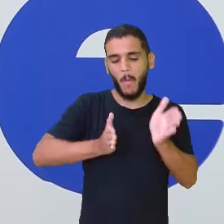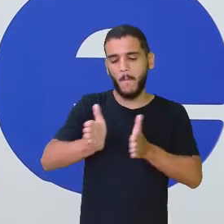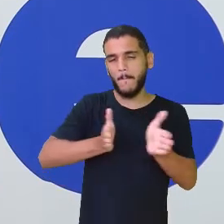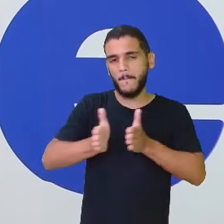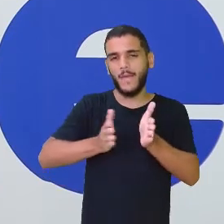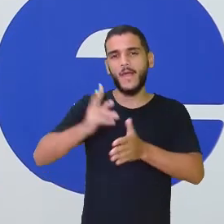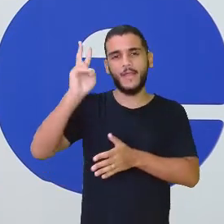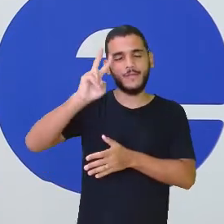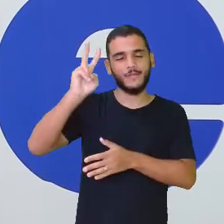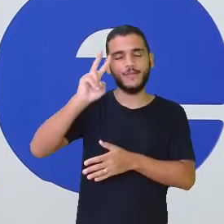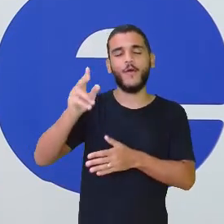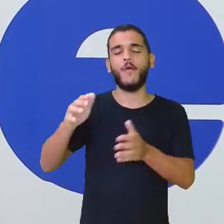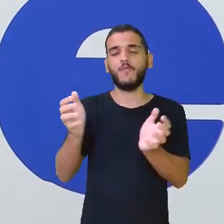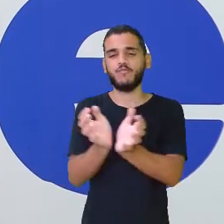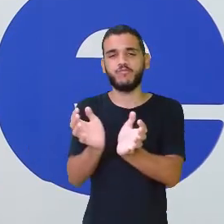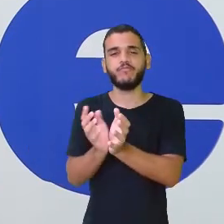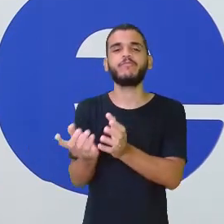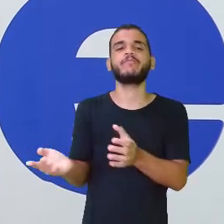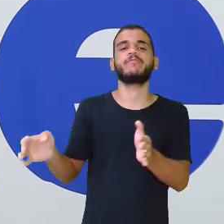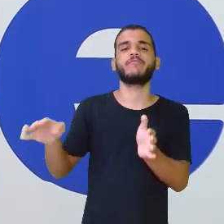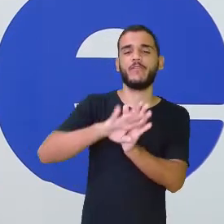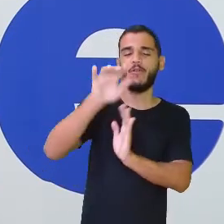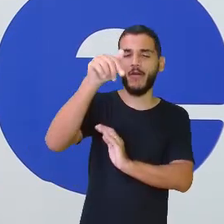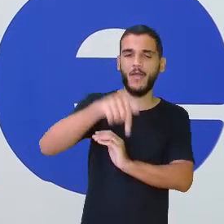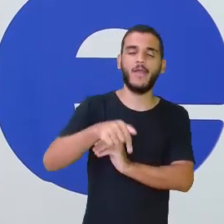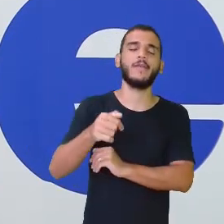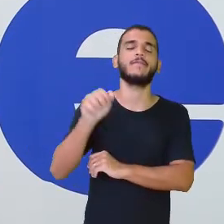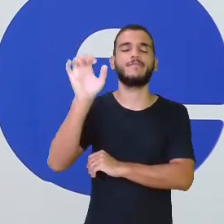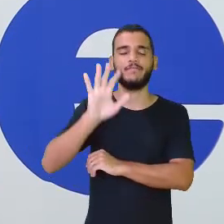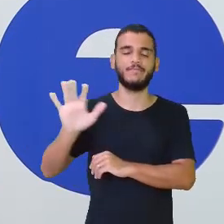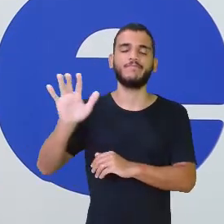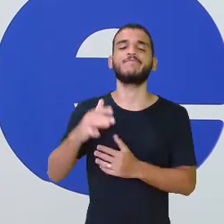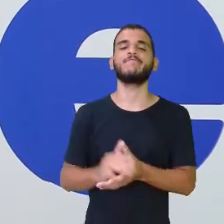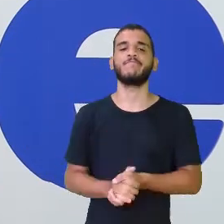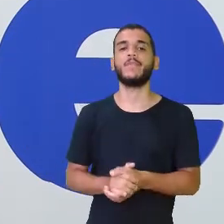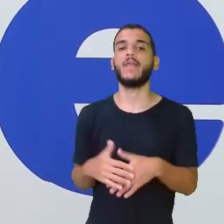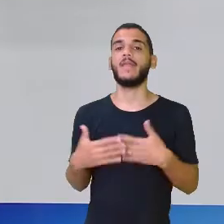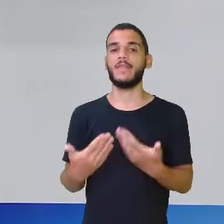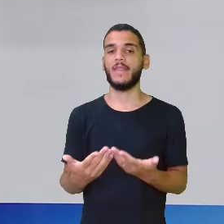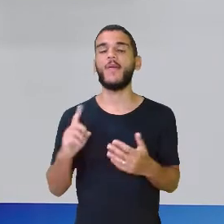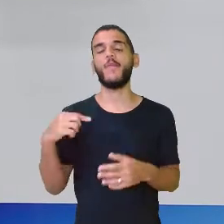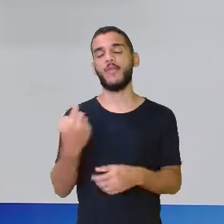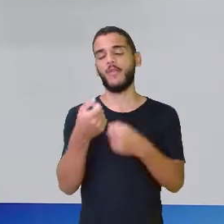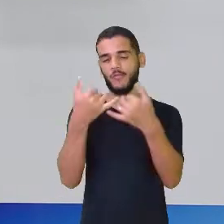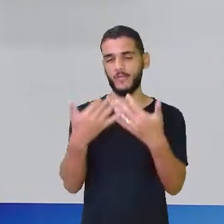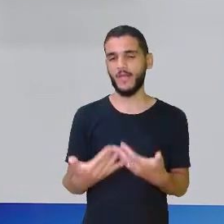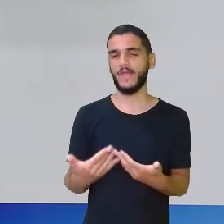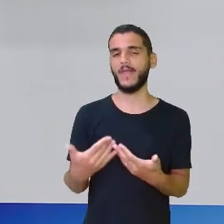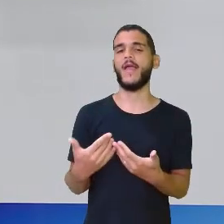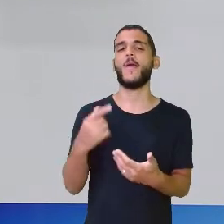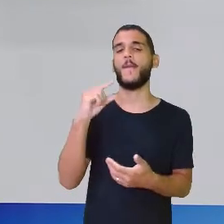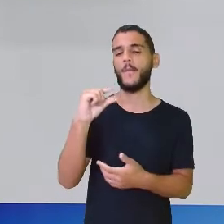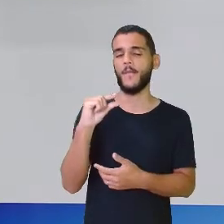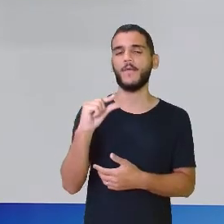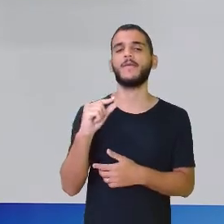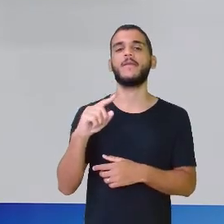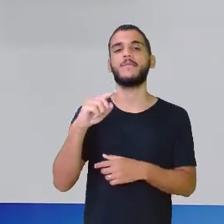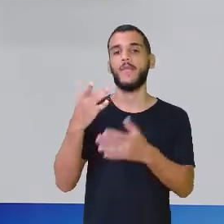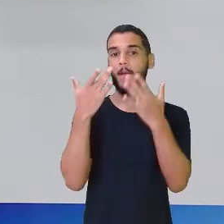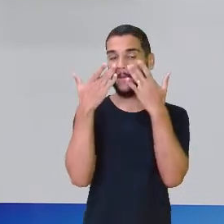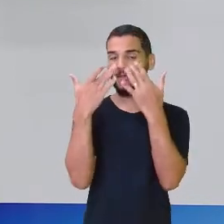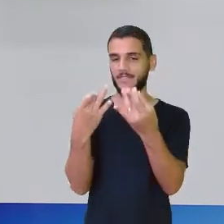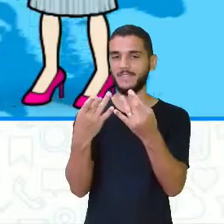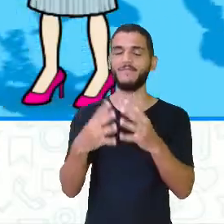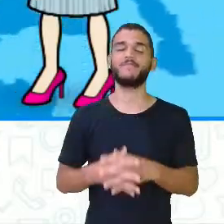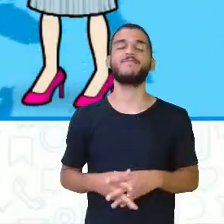cá, como os italianos, em um período aqui da história. Isso mesmo. E a gente vai falar desse período um pouco mais da frente. Então, preste atenção.